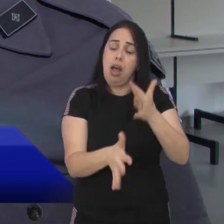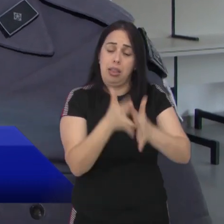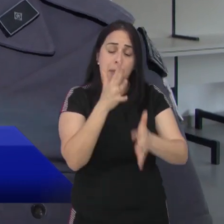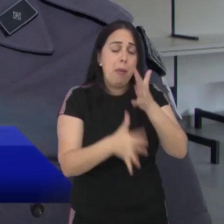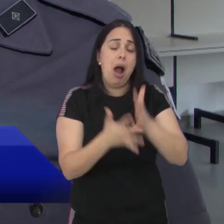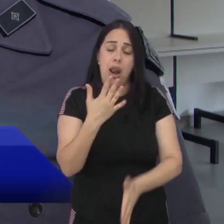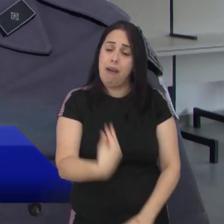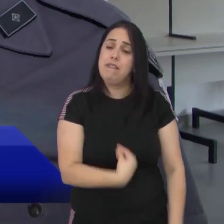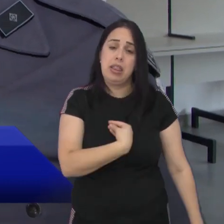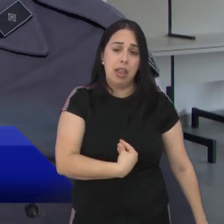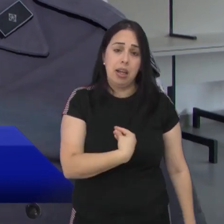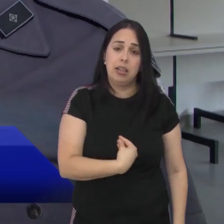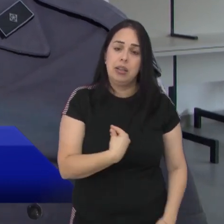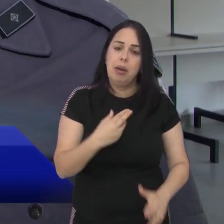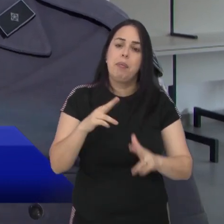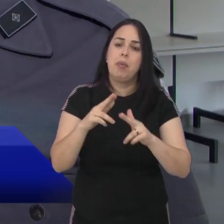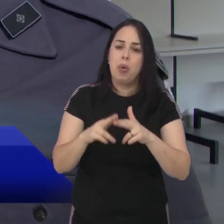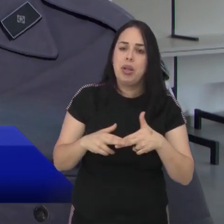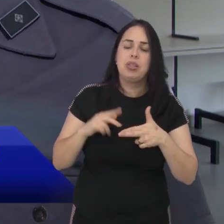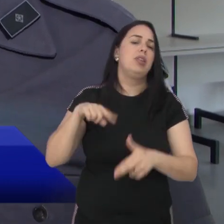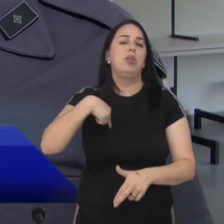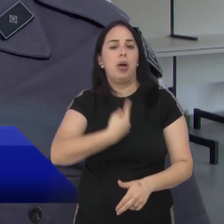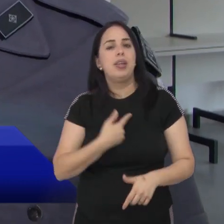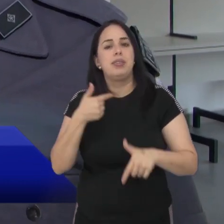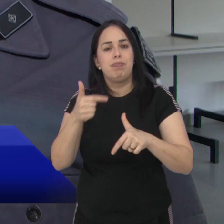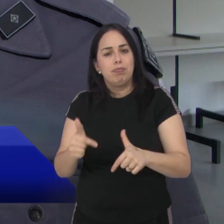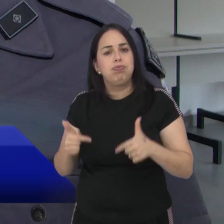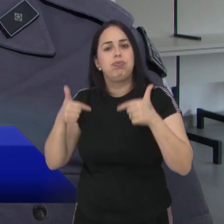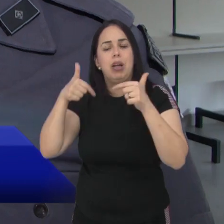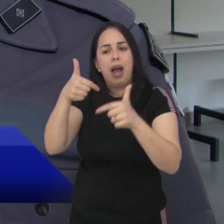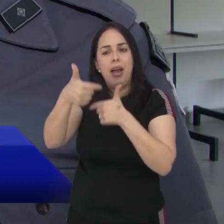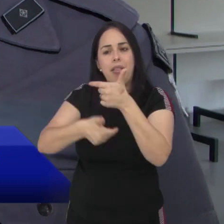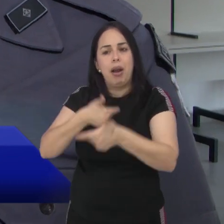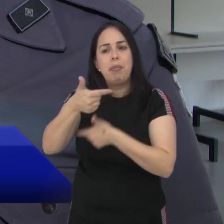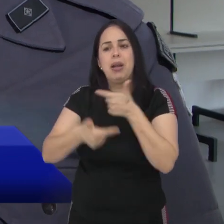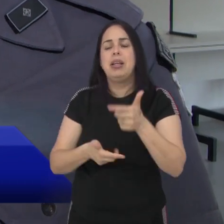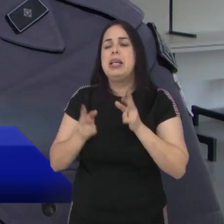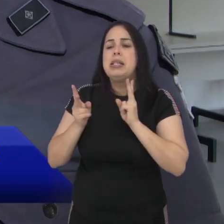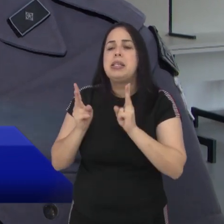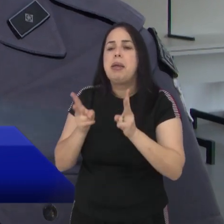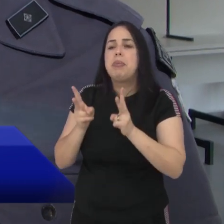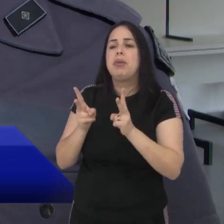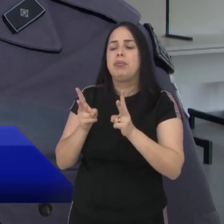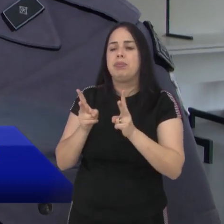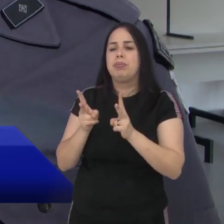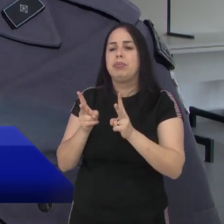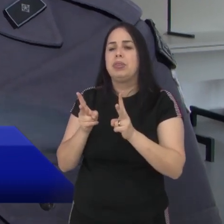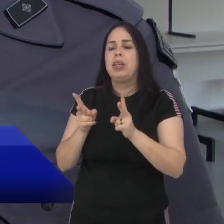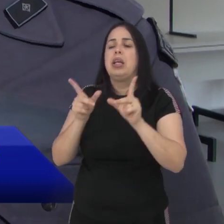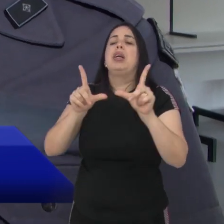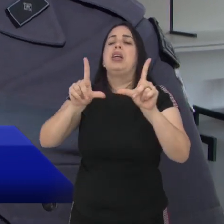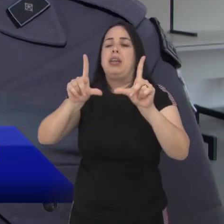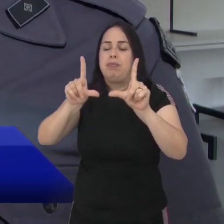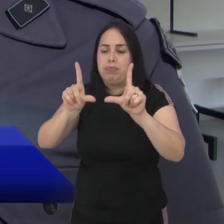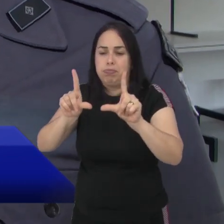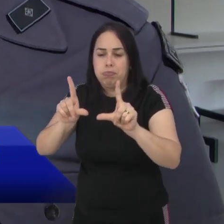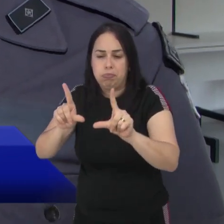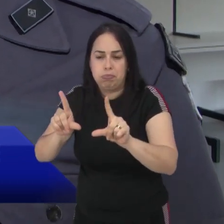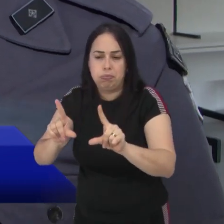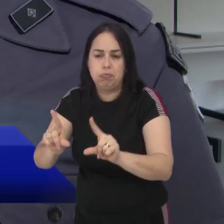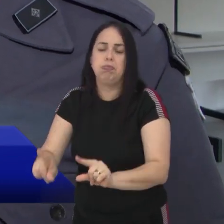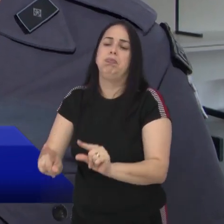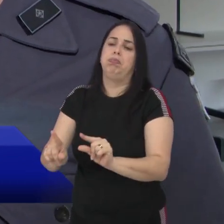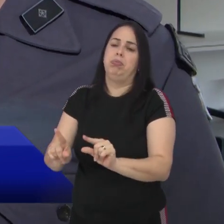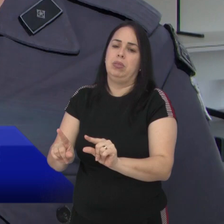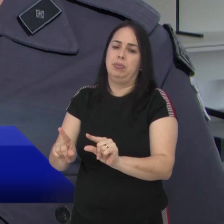sociedade. Então por isso que a gente trabalha e se empenha muito nisso. Para que o fluxo sempre tenha uma redução